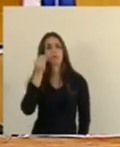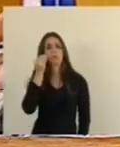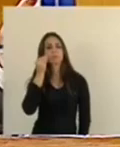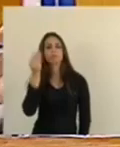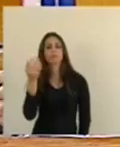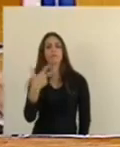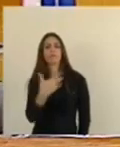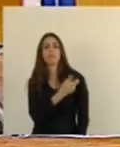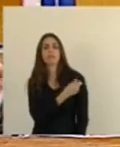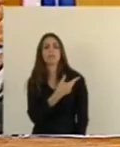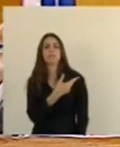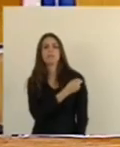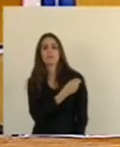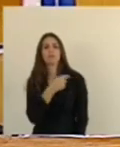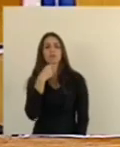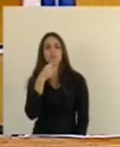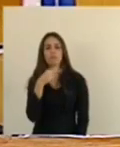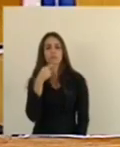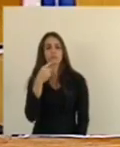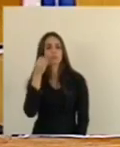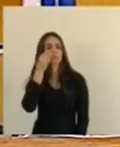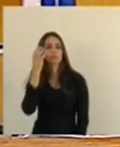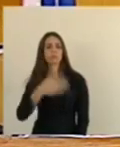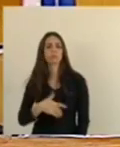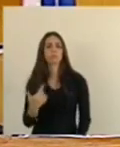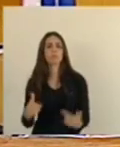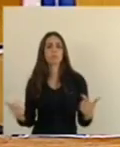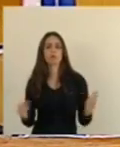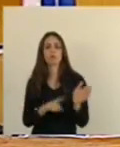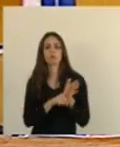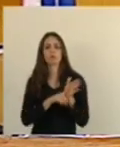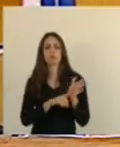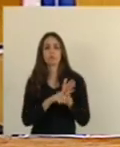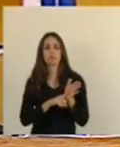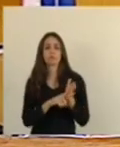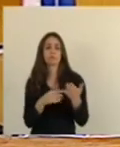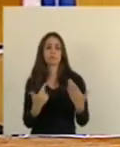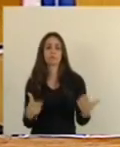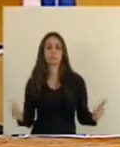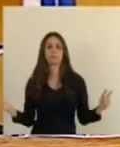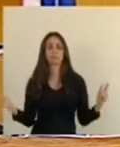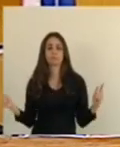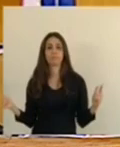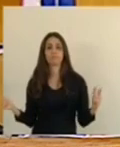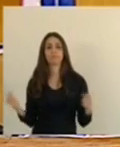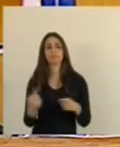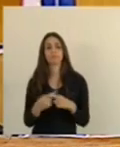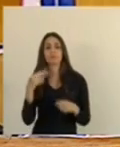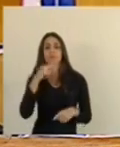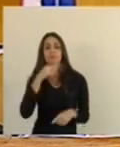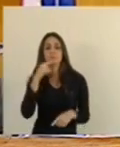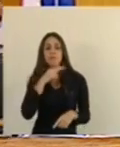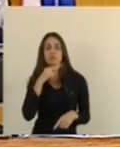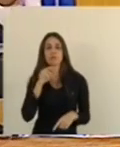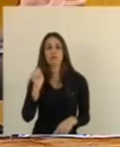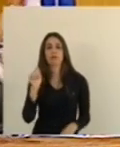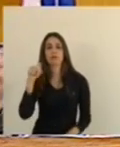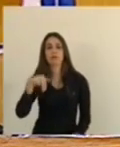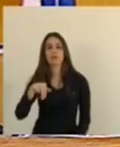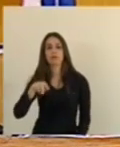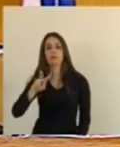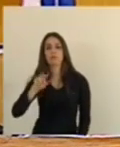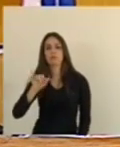Vacinas que ainda Não foram Não concluíram Seus estudos E por Medida emergencial Da Anvisa Estão sendo